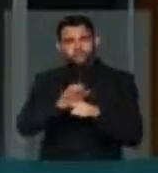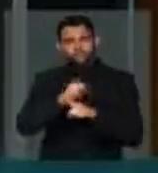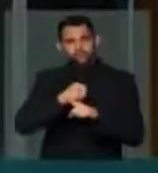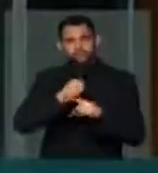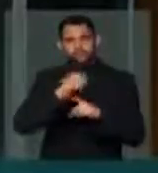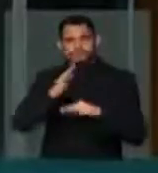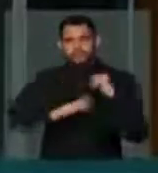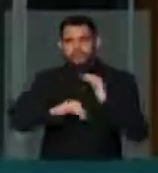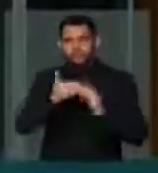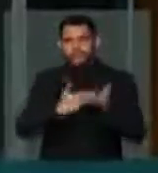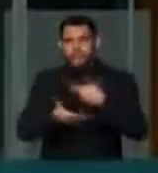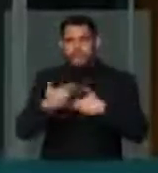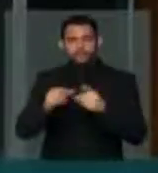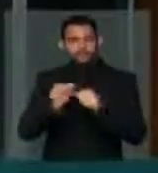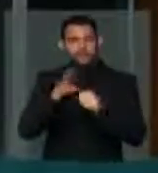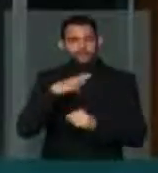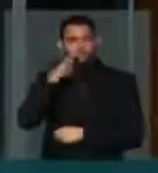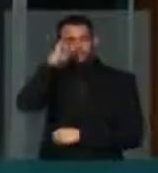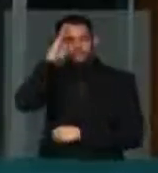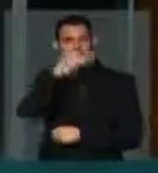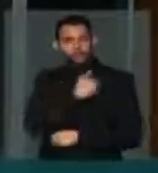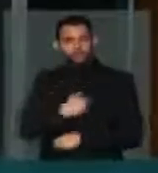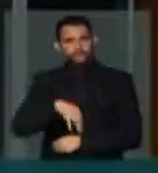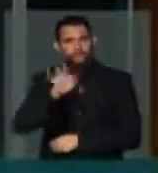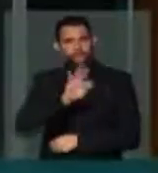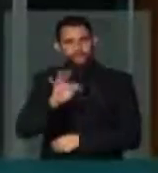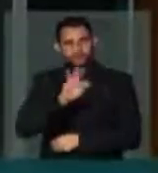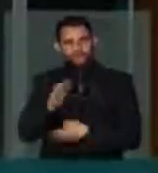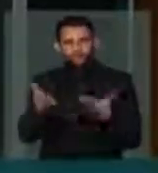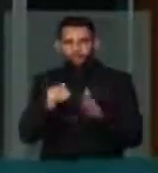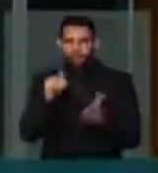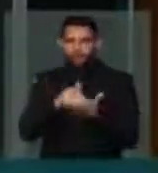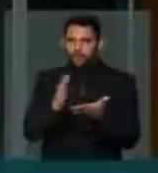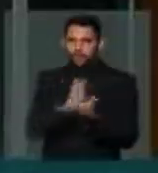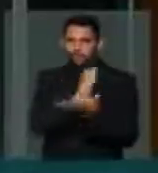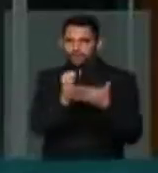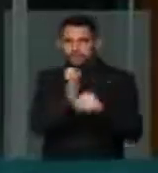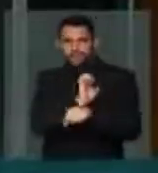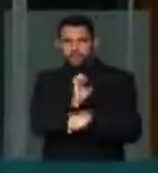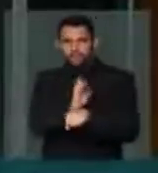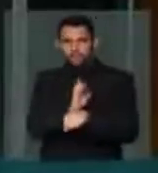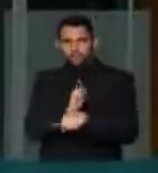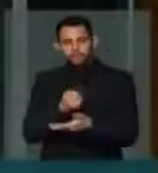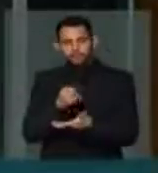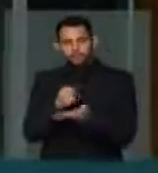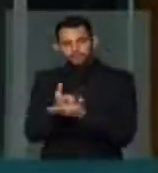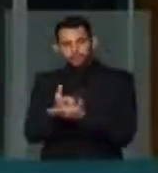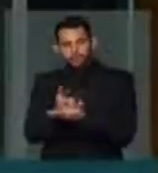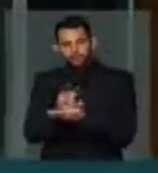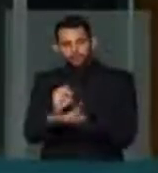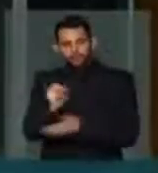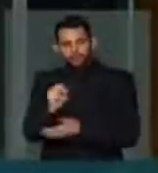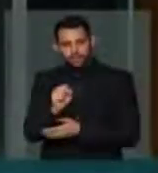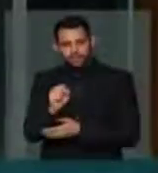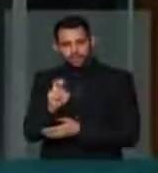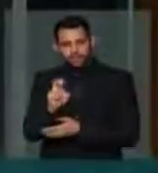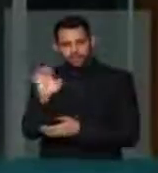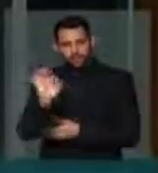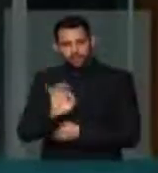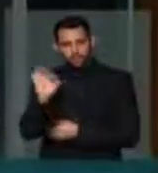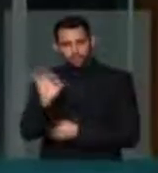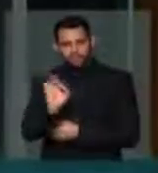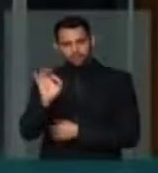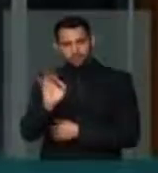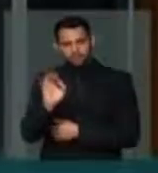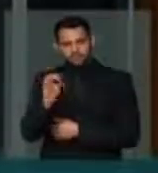aí a prioridade do governo federal. Porque hoje os estados eles bancam 85%